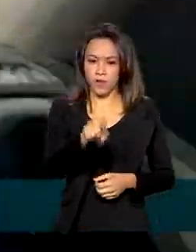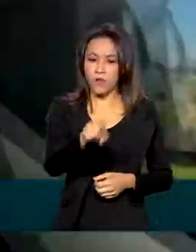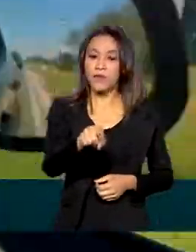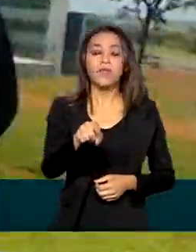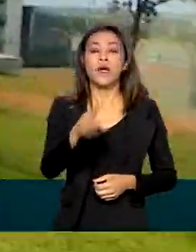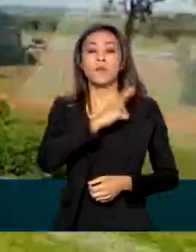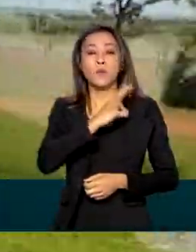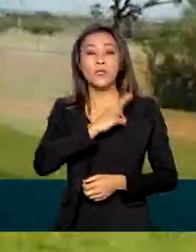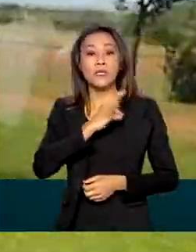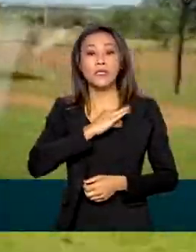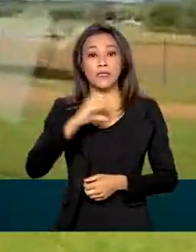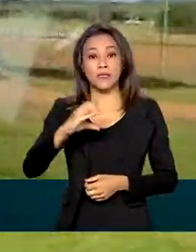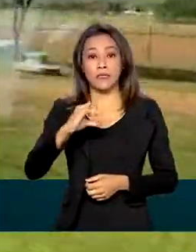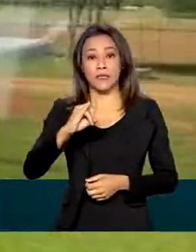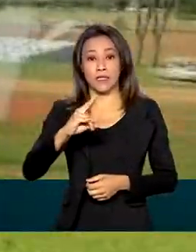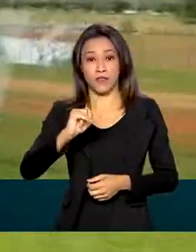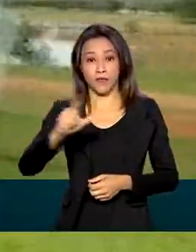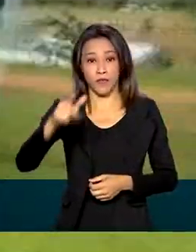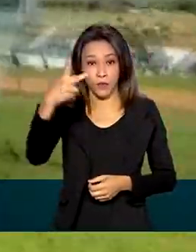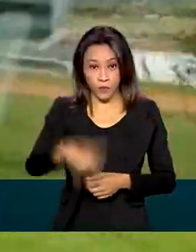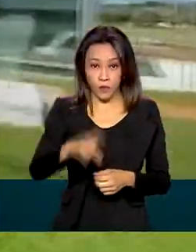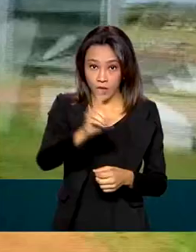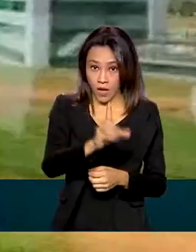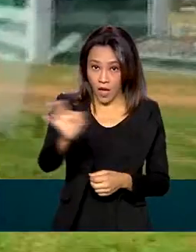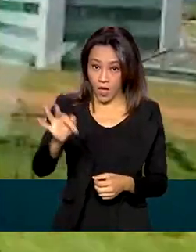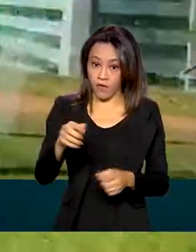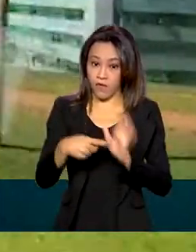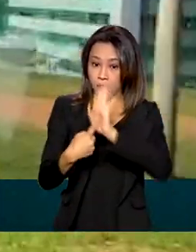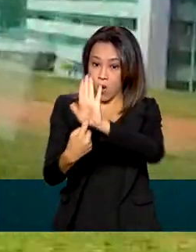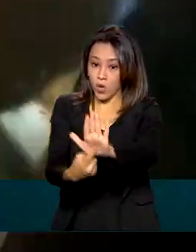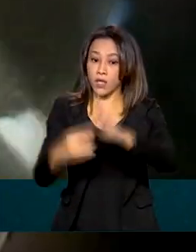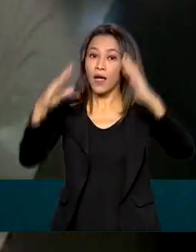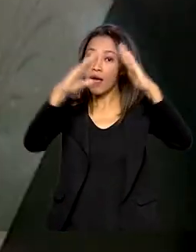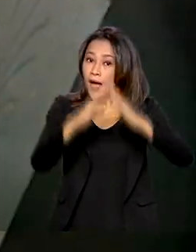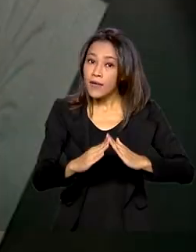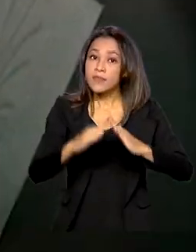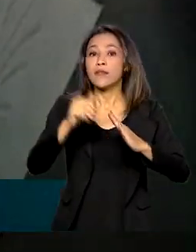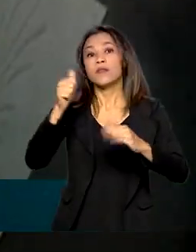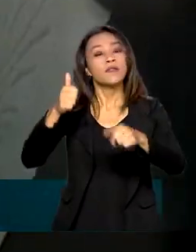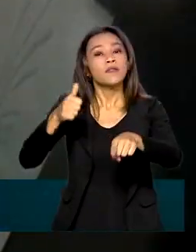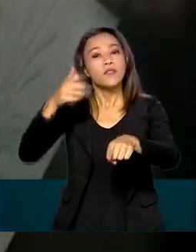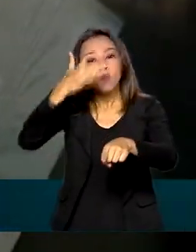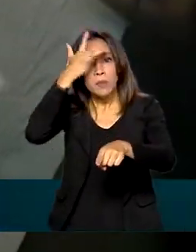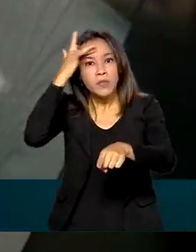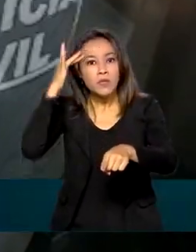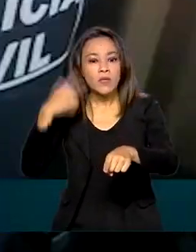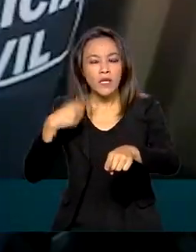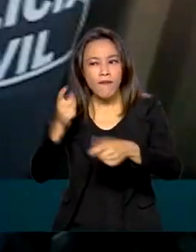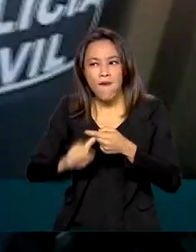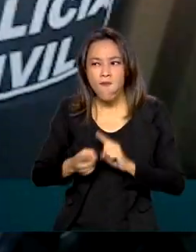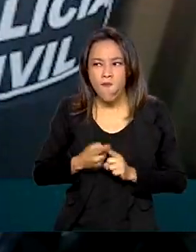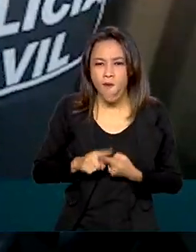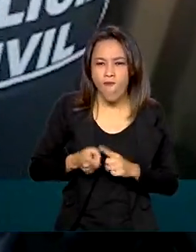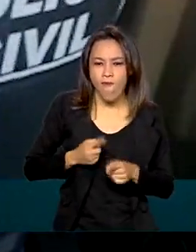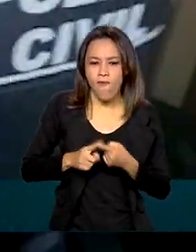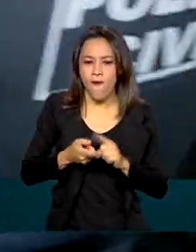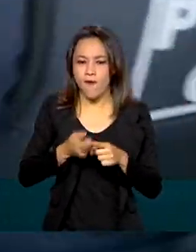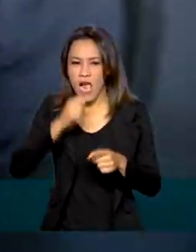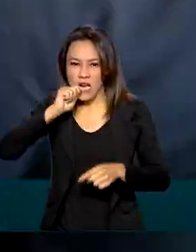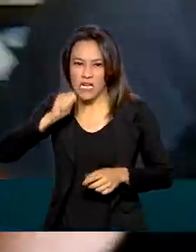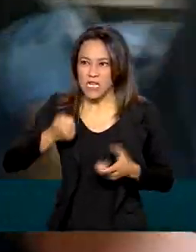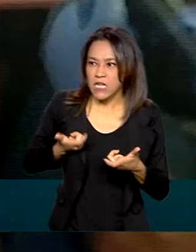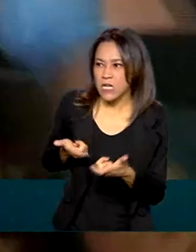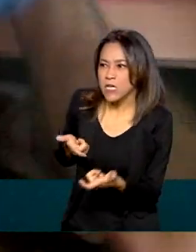pela Polícia Civil do Distrito Federal mostram a casa de uma pessoa que planejava ataques violentos e